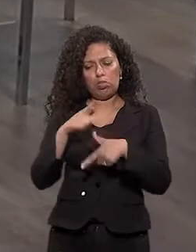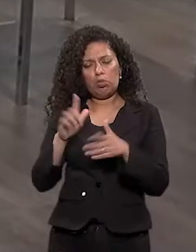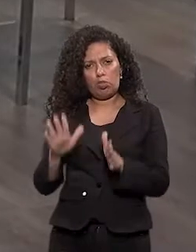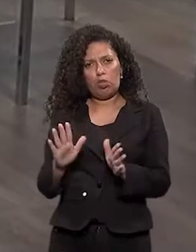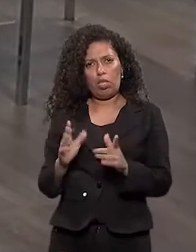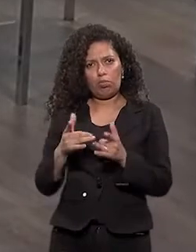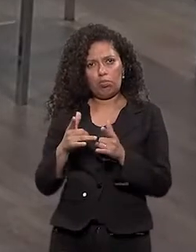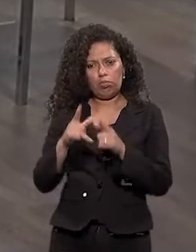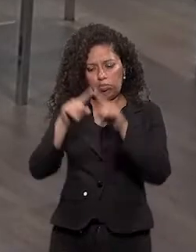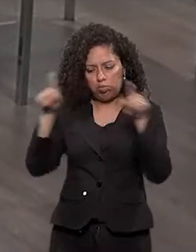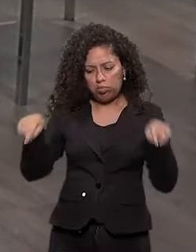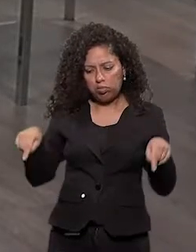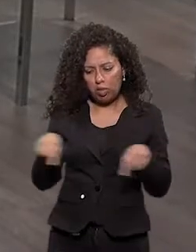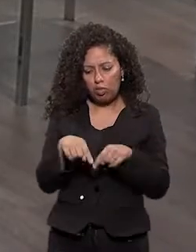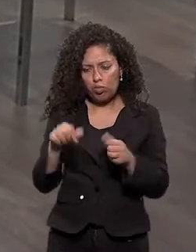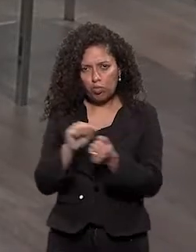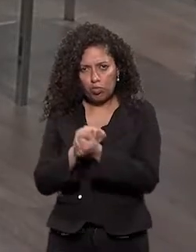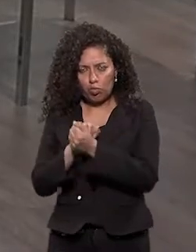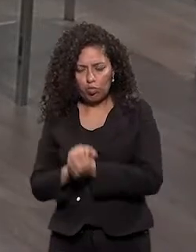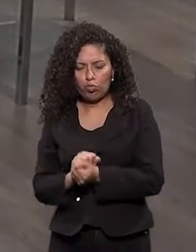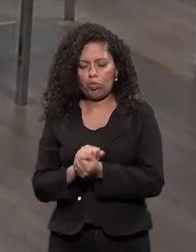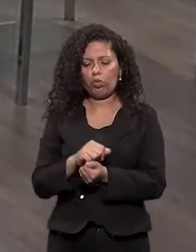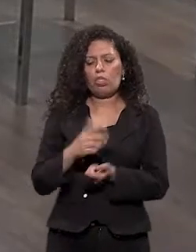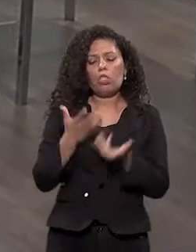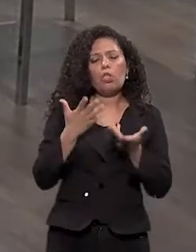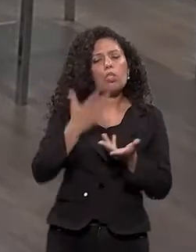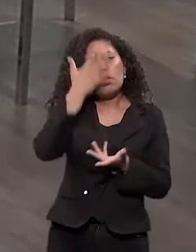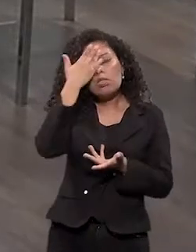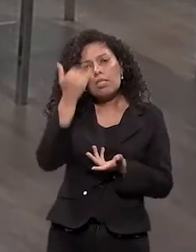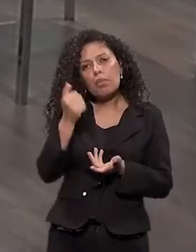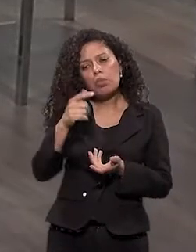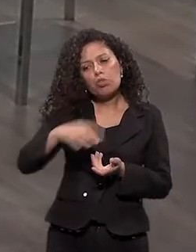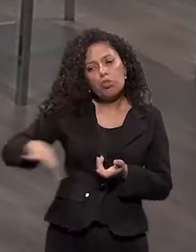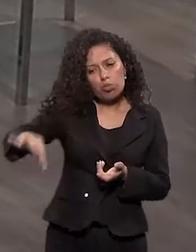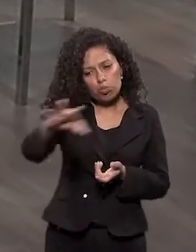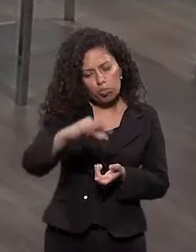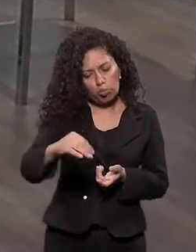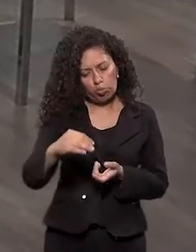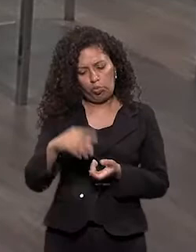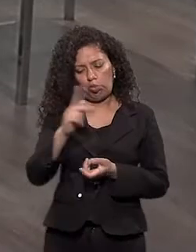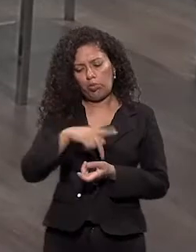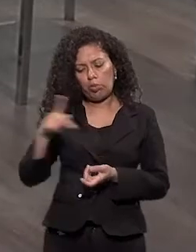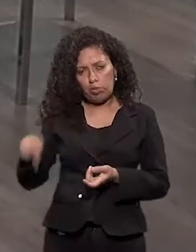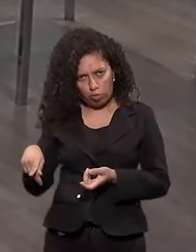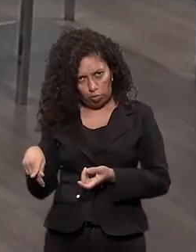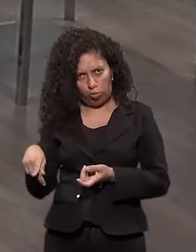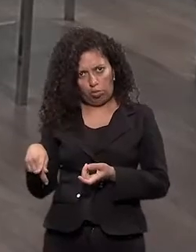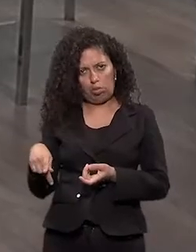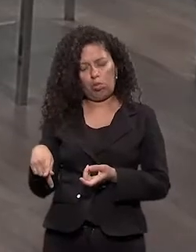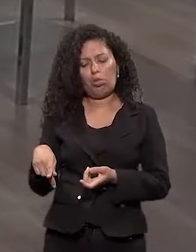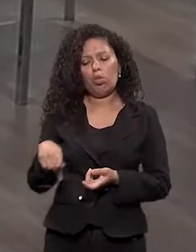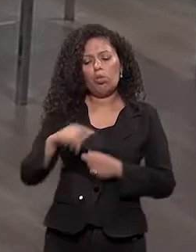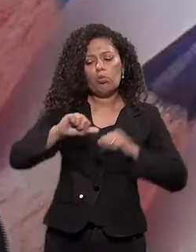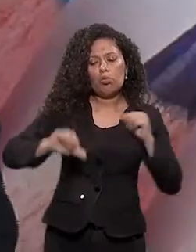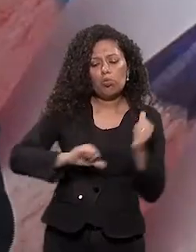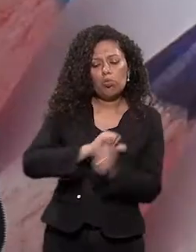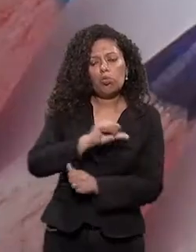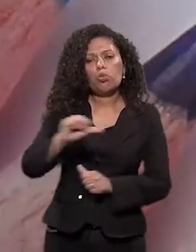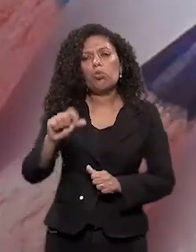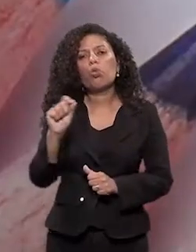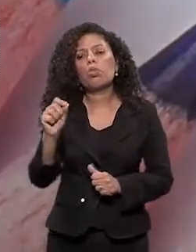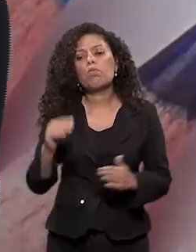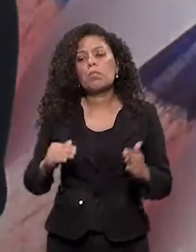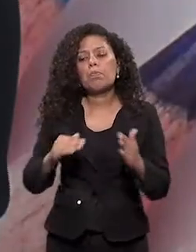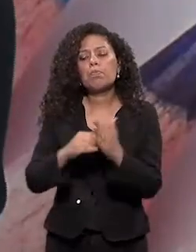Vocês também trabalharam em sala de aula. E aí eu queria relatos de vocês, até dos professores das disciplinas, né? O que mudou? Quais foram as